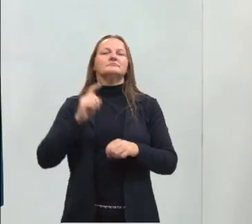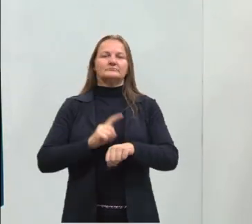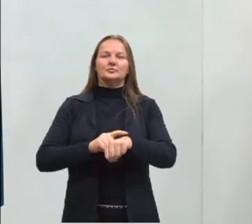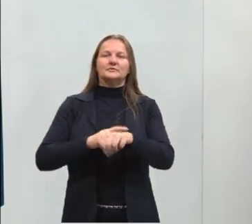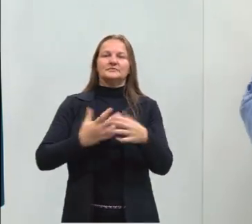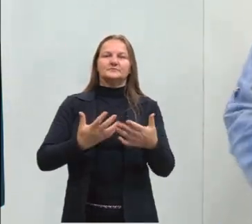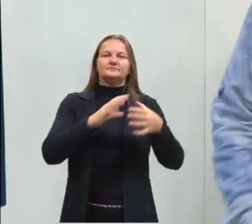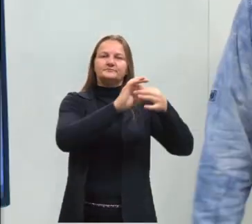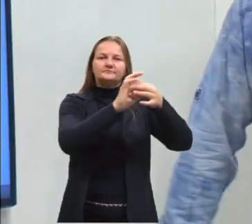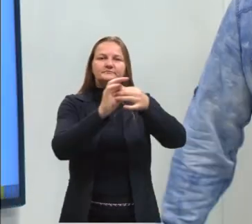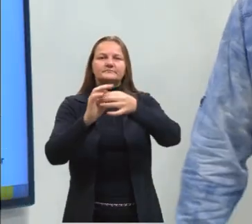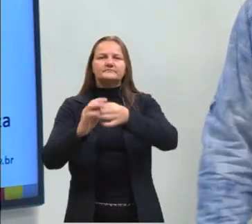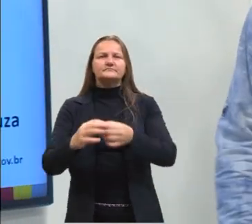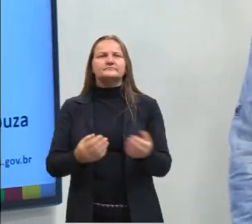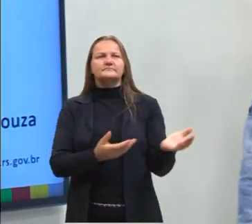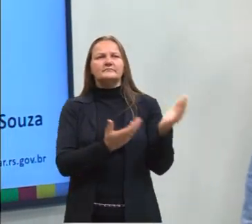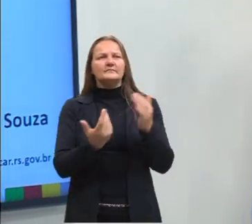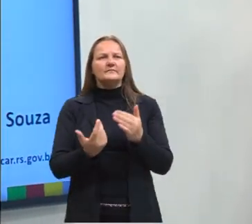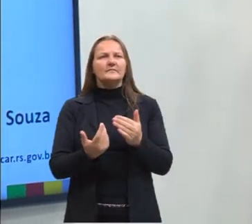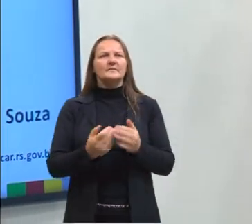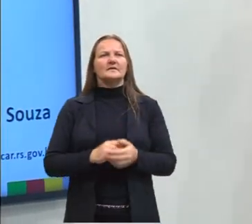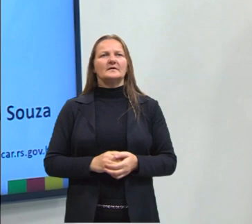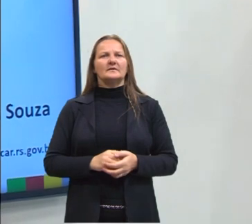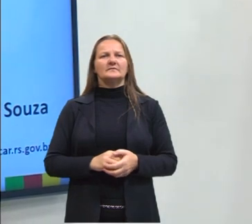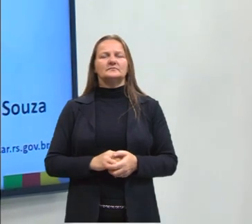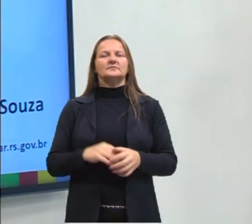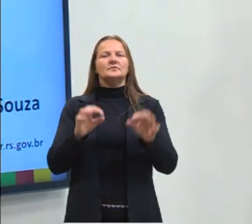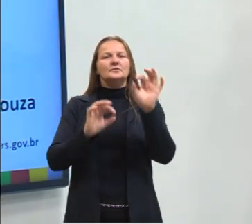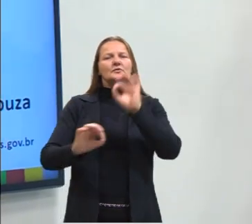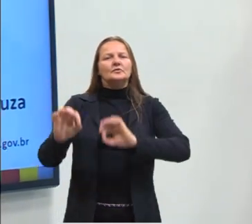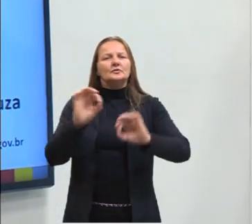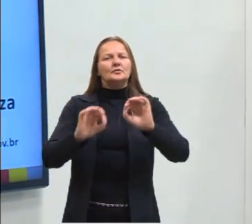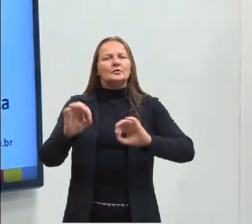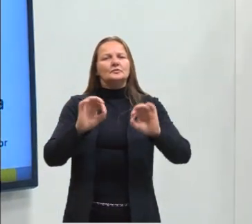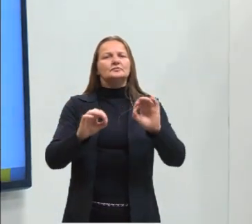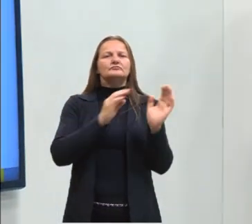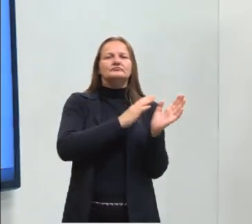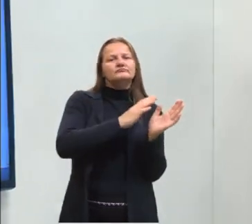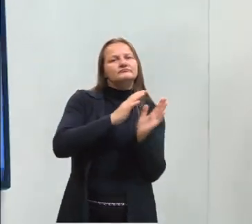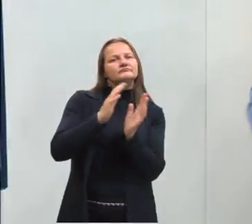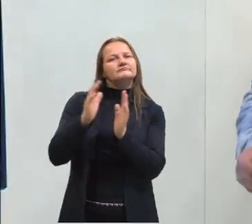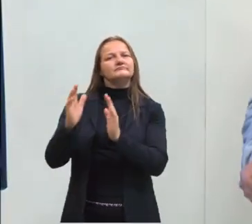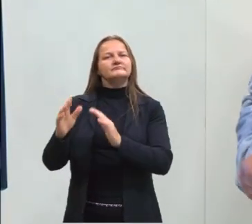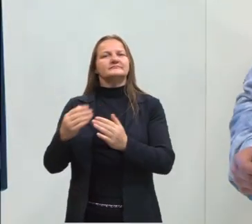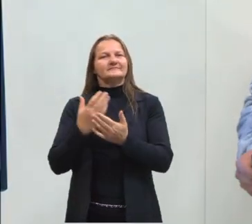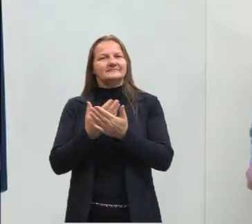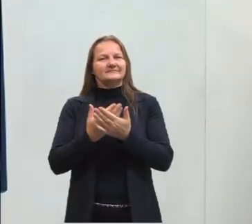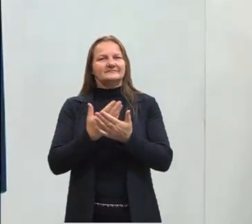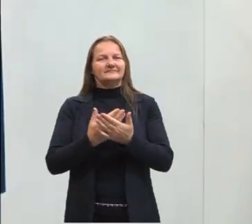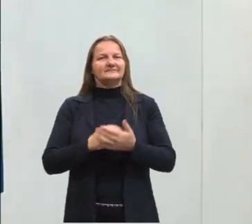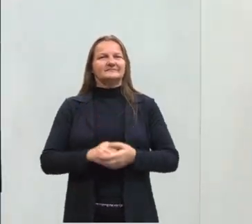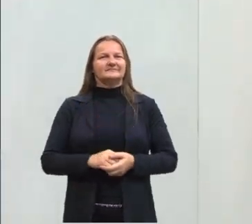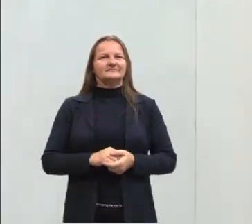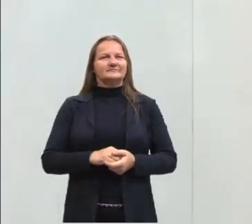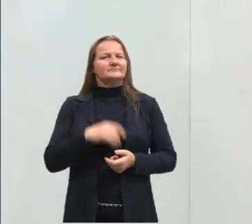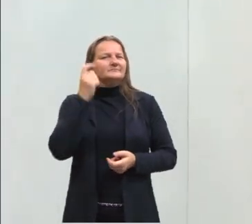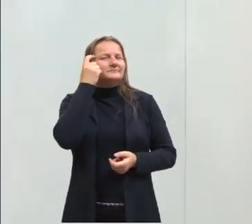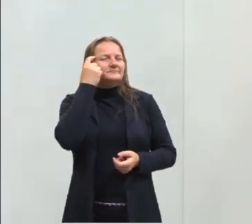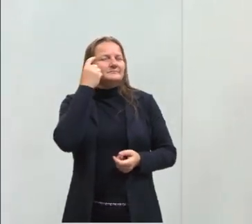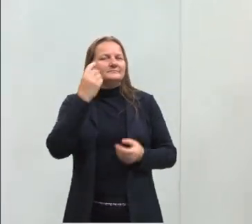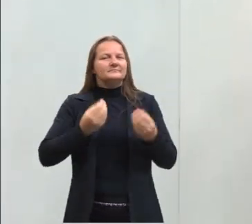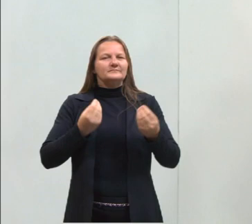Então vamos lá pessoal, seguindo aqui a nossa ordem cronológica, das nossas aulas pensando